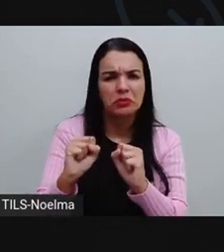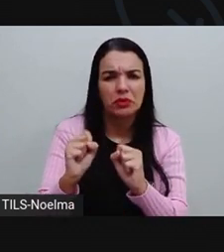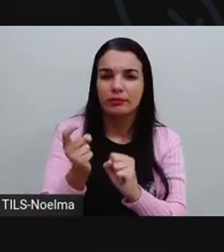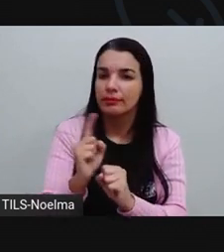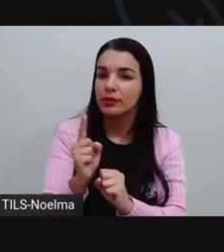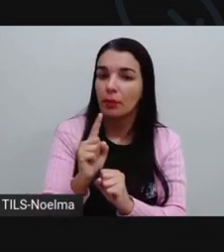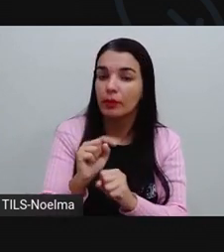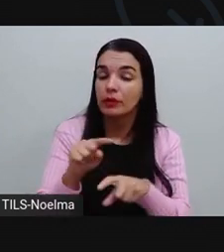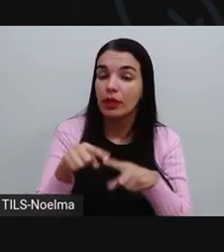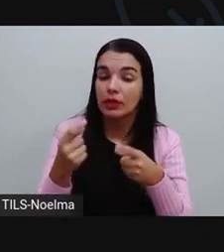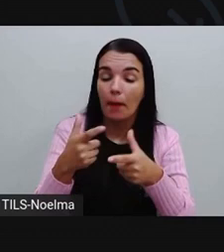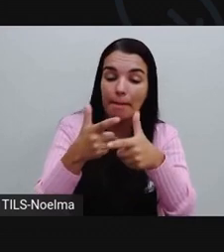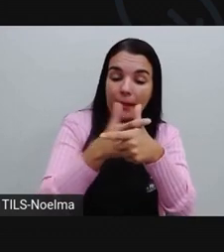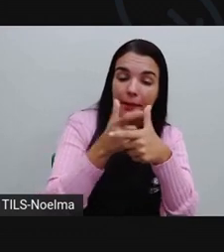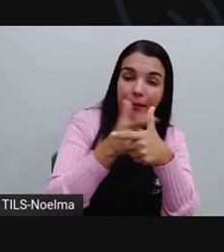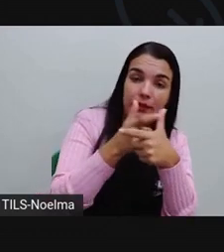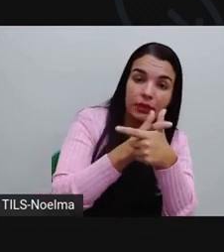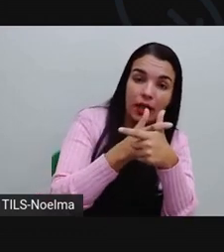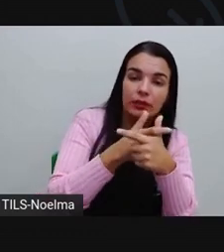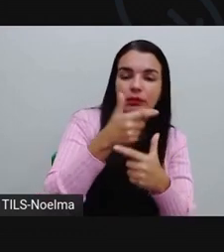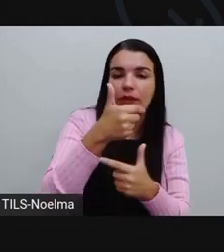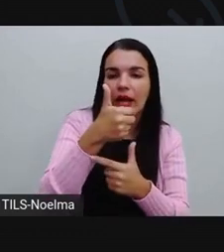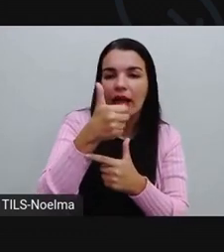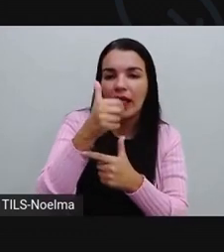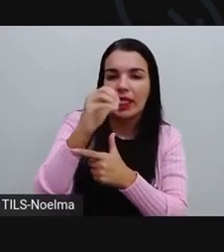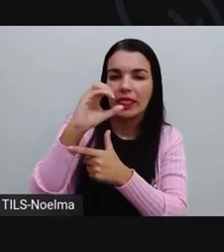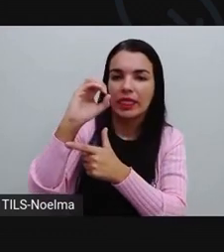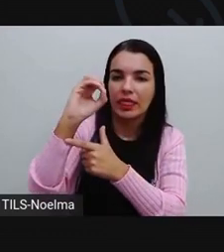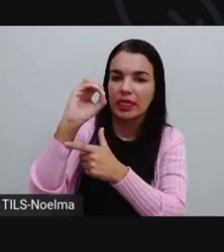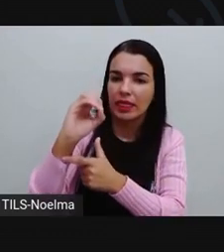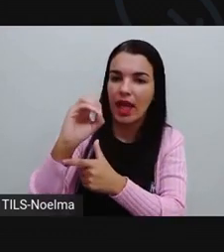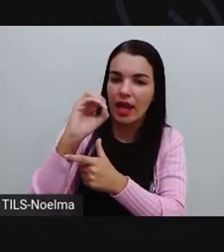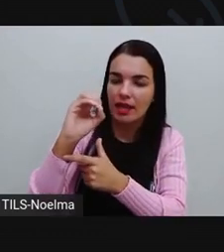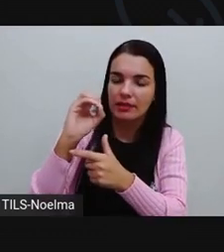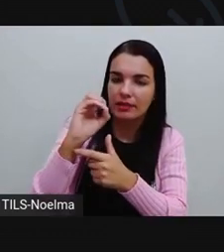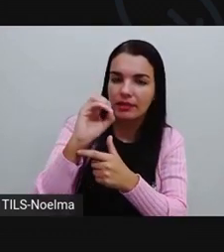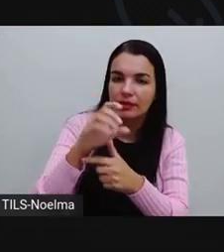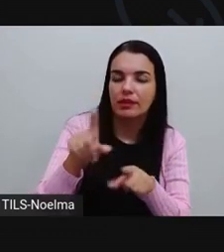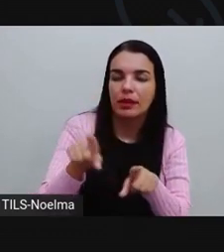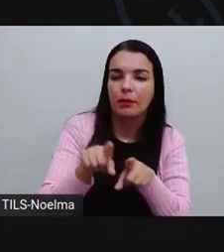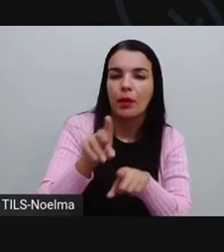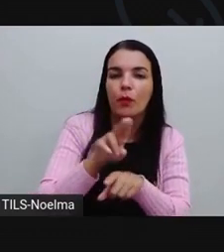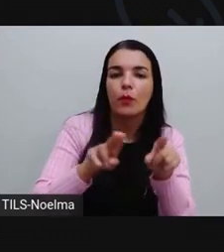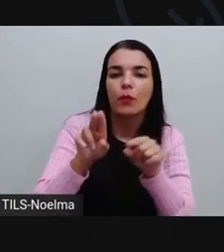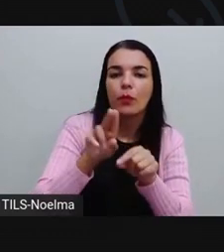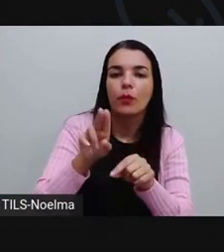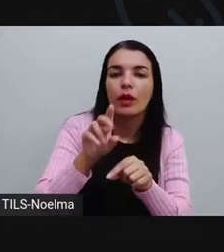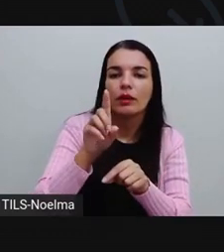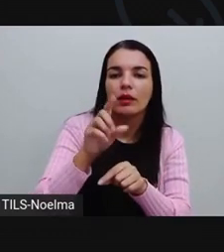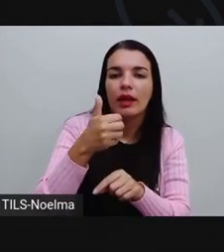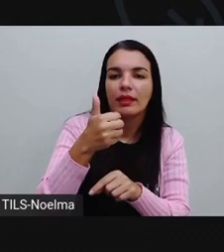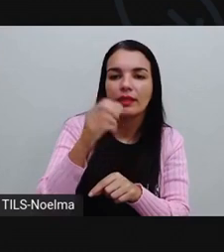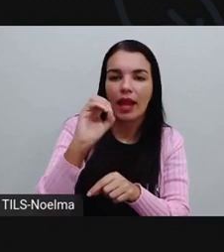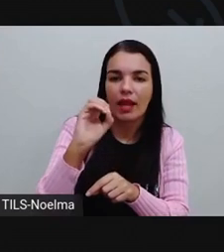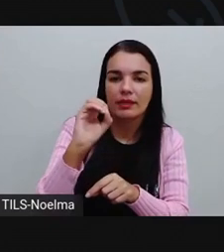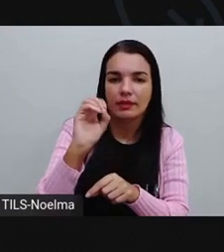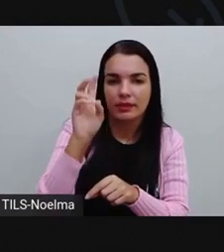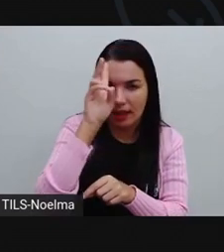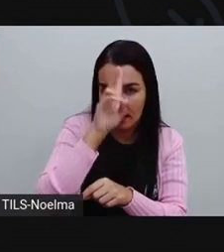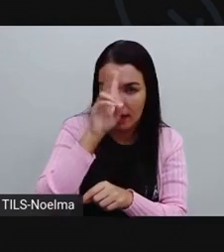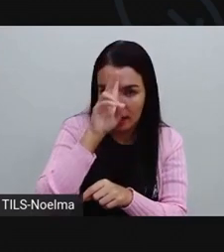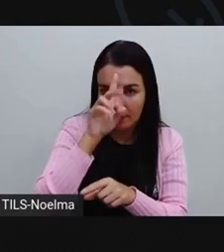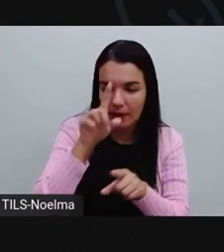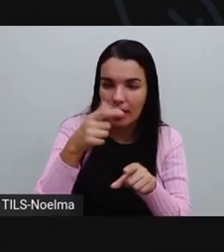Não pode. Nós vamos pegar emprestado. Nós vamos pegar aqui um emprestado que, na verdade, seria quanto? 10, né?